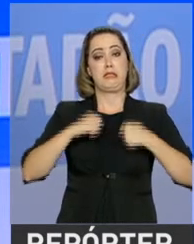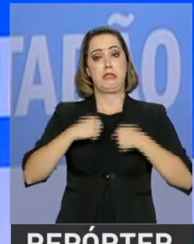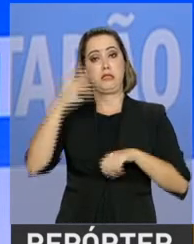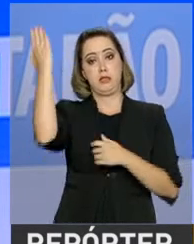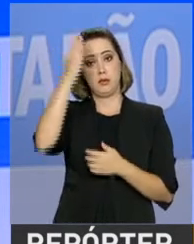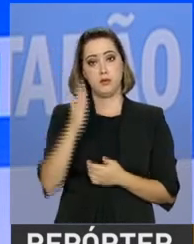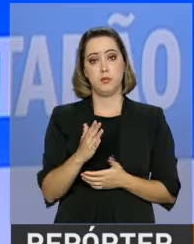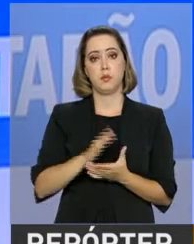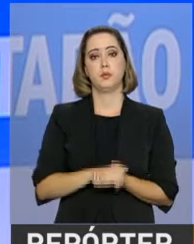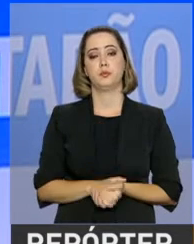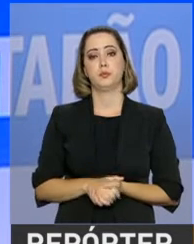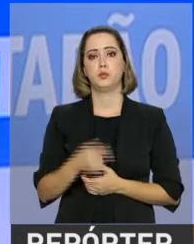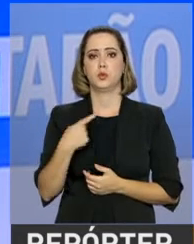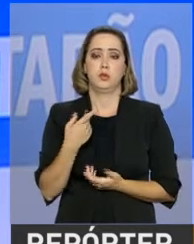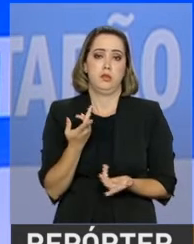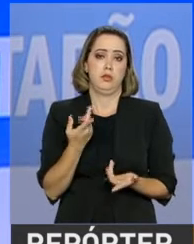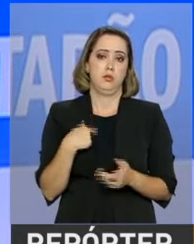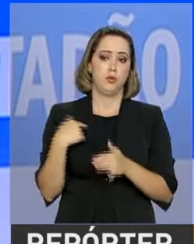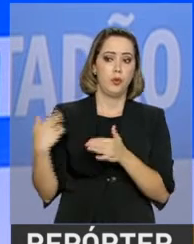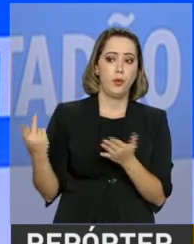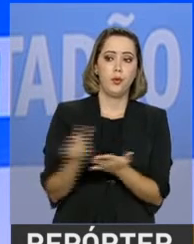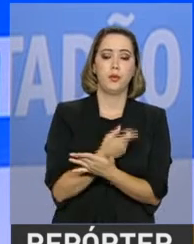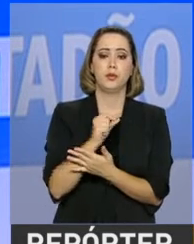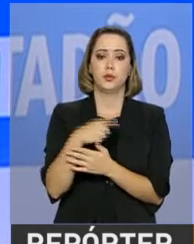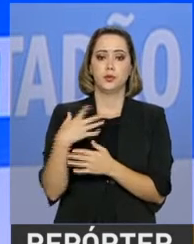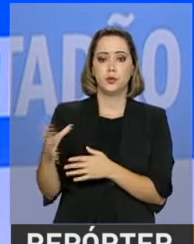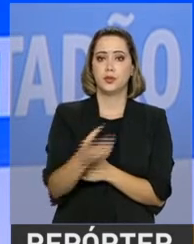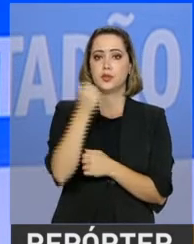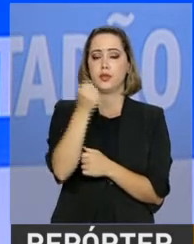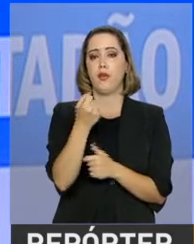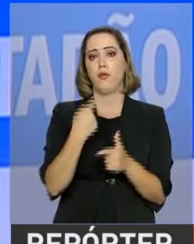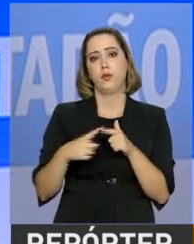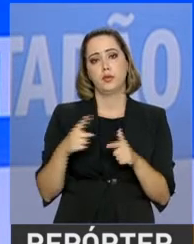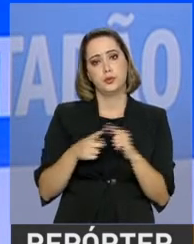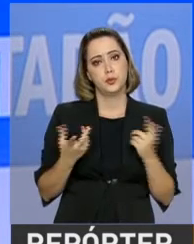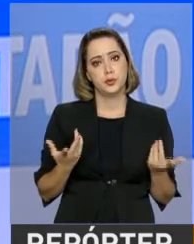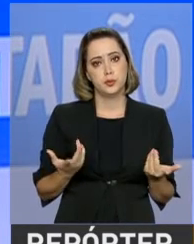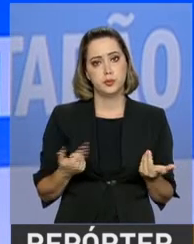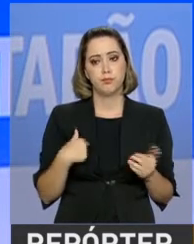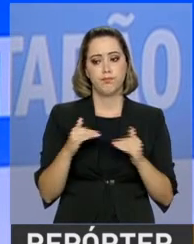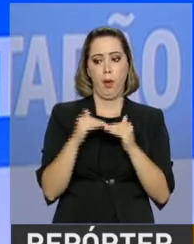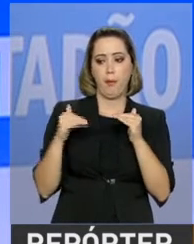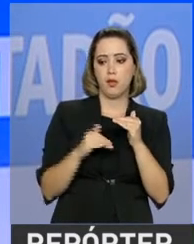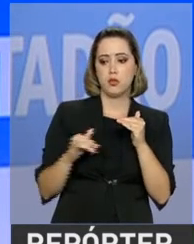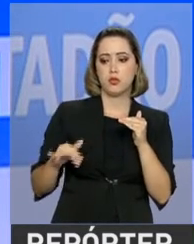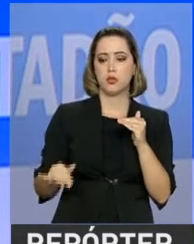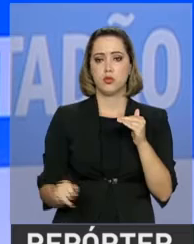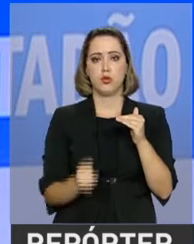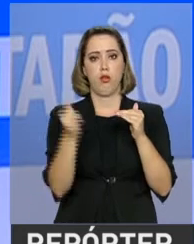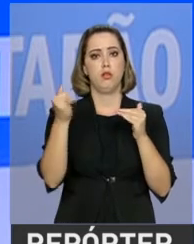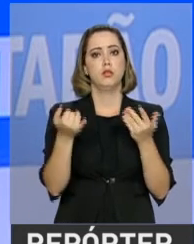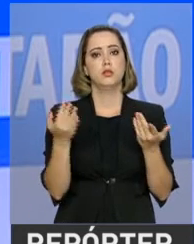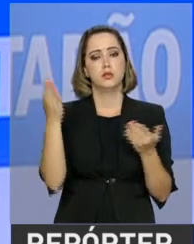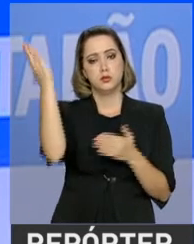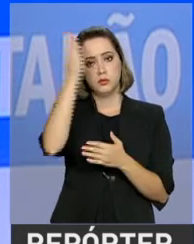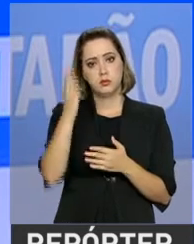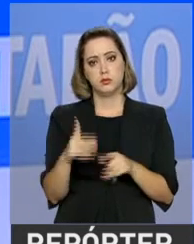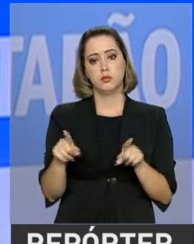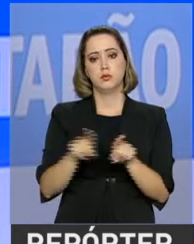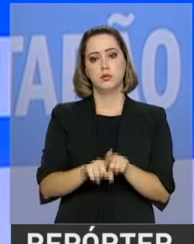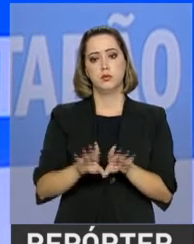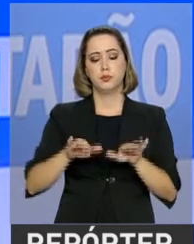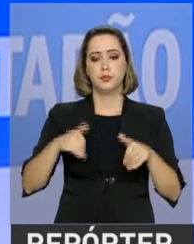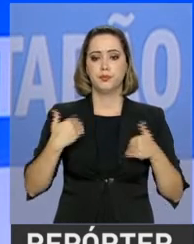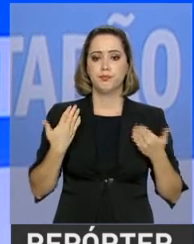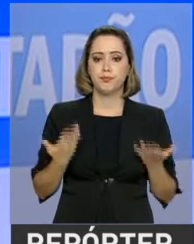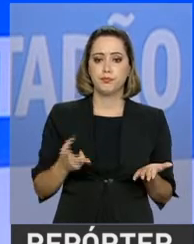senão nós não vamos equilibrar as contas públicas no Brasil, não vamos sair da crise, não vamos conseguir baixar a taxa estrutural de juros no Brasil, e,